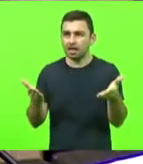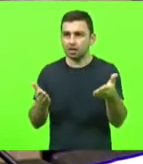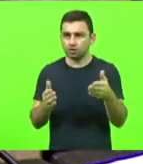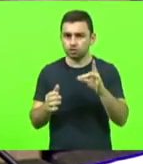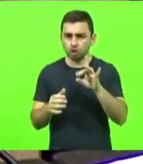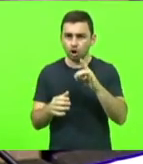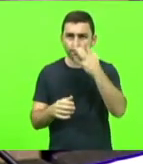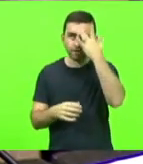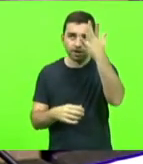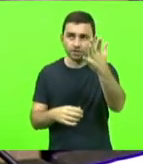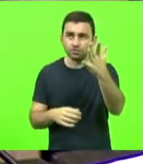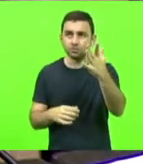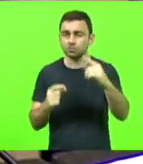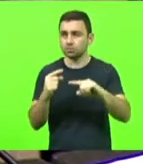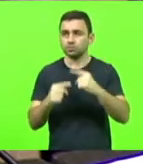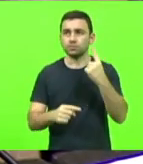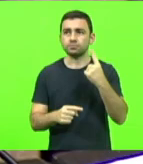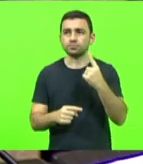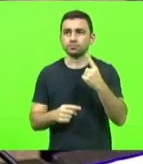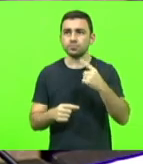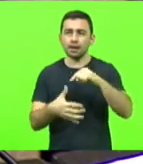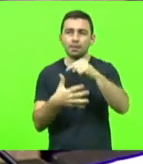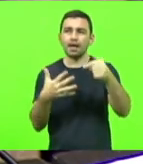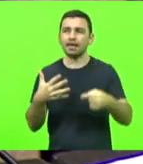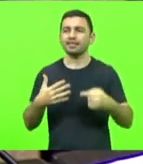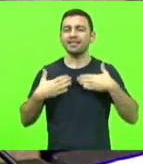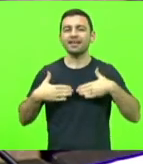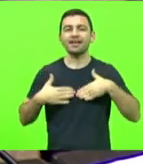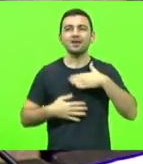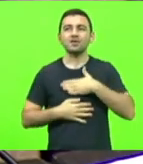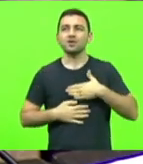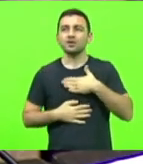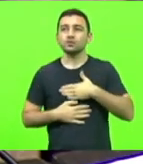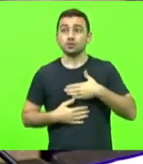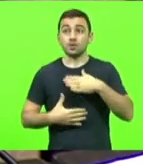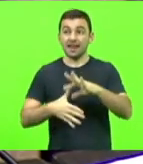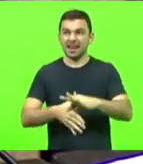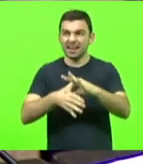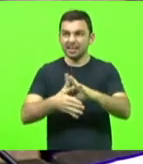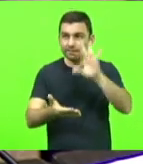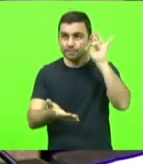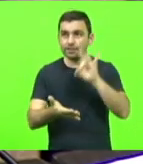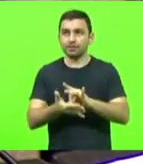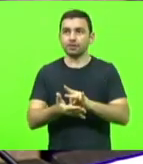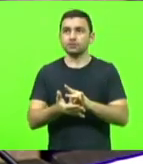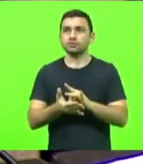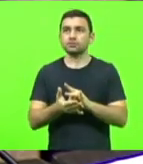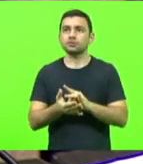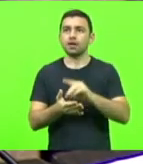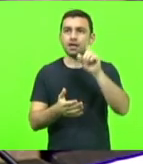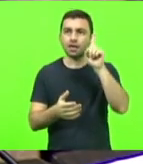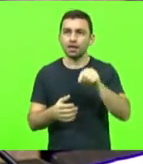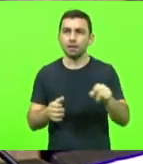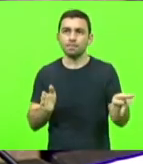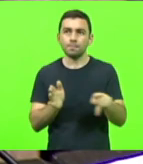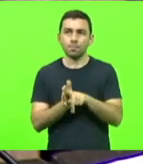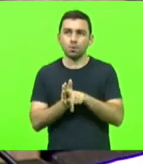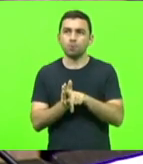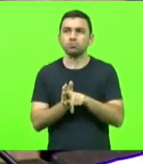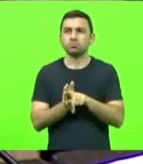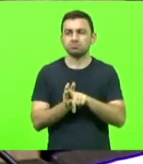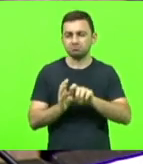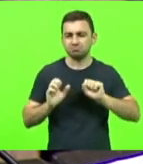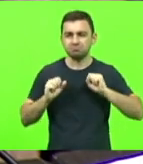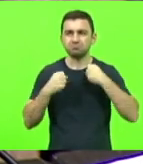fáceis e para as pautas agradáveis, o líder de verdade é forjado a ferro e fogo,